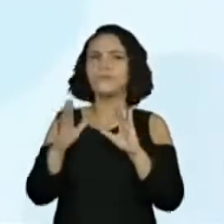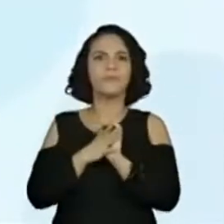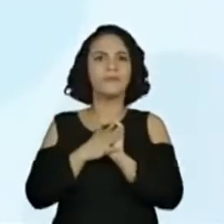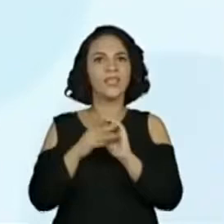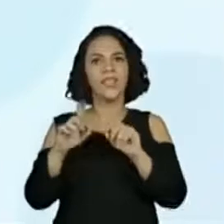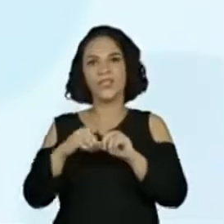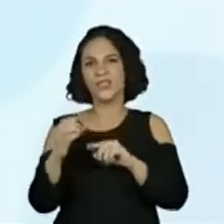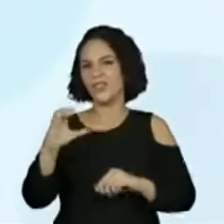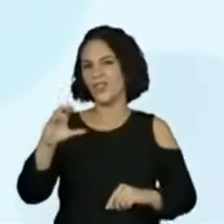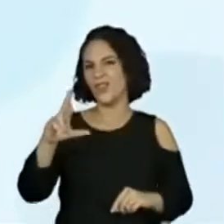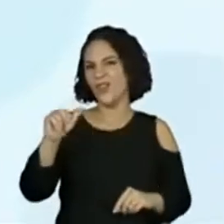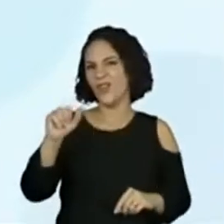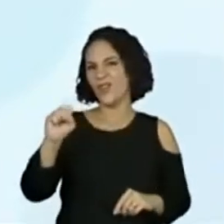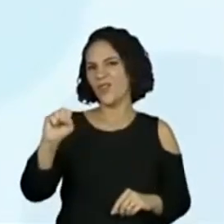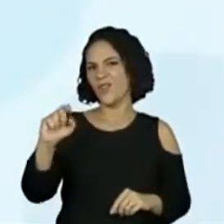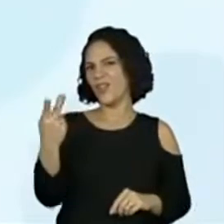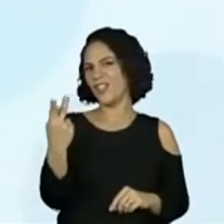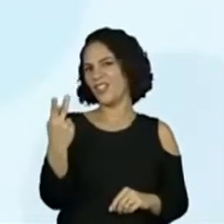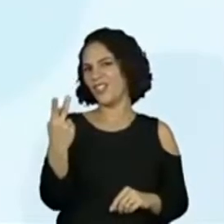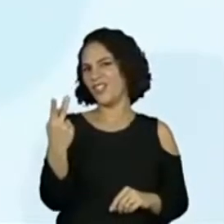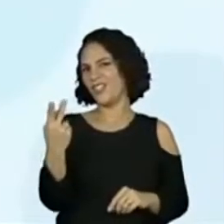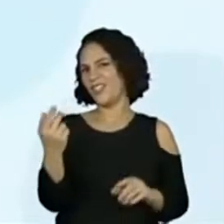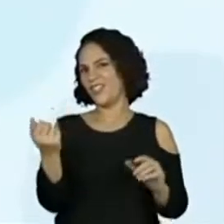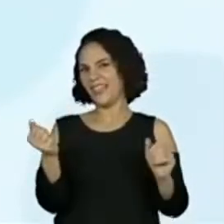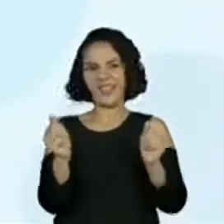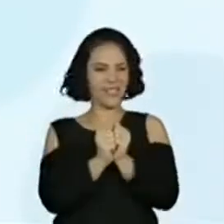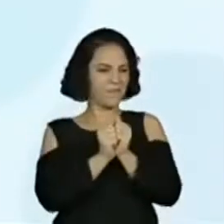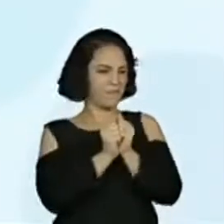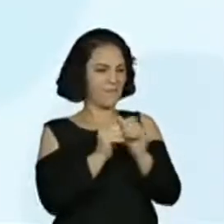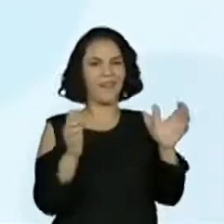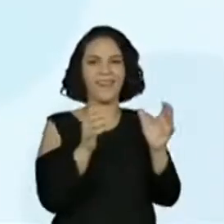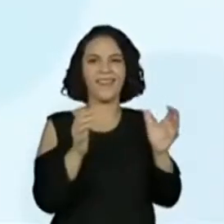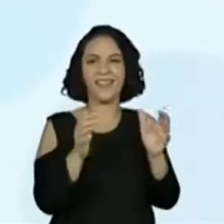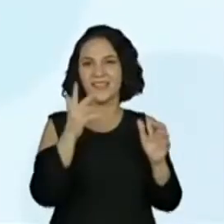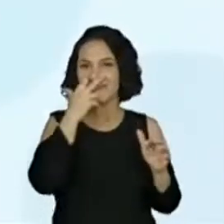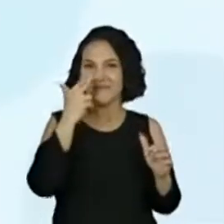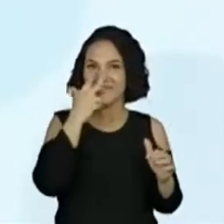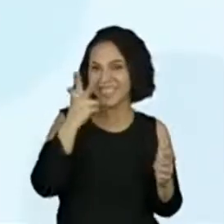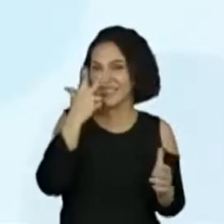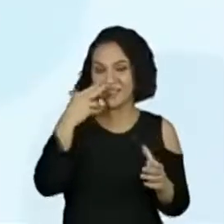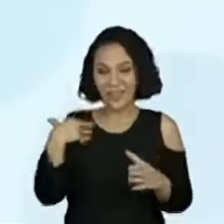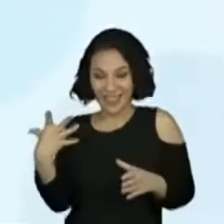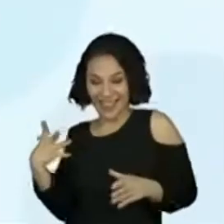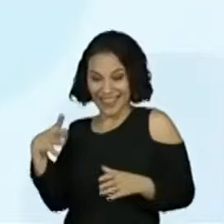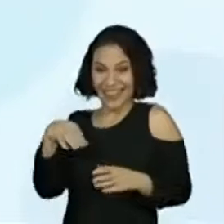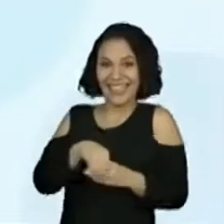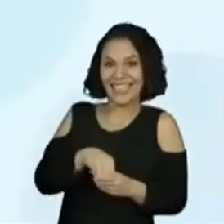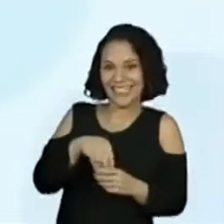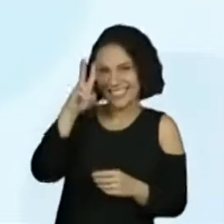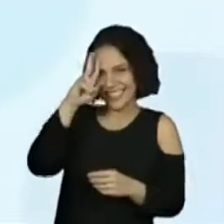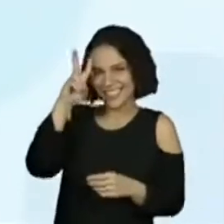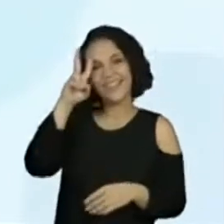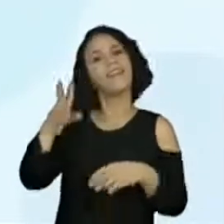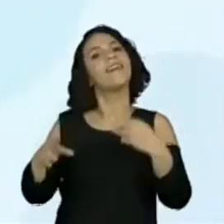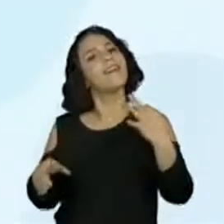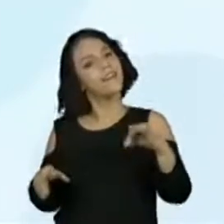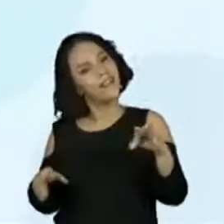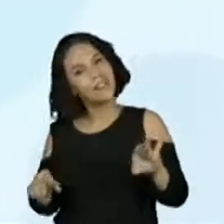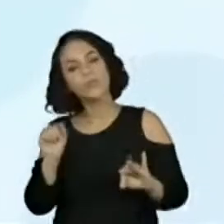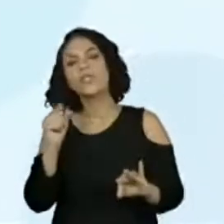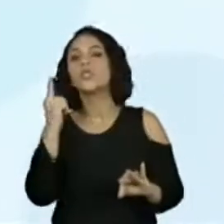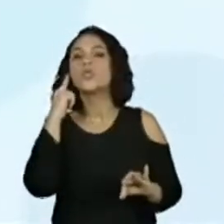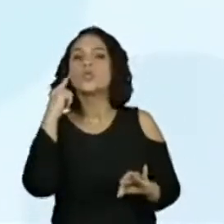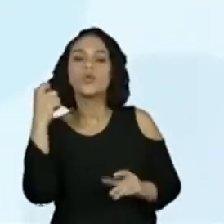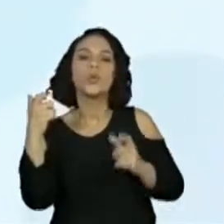Cresce. Ai, que legal, professora. A gente já fica meio que dentro da história, Isso, estamos falando de sons,